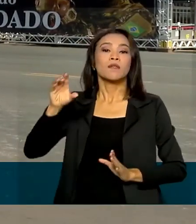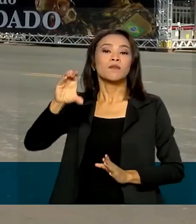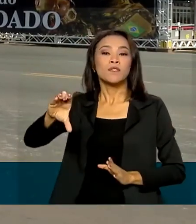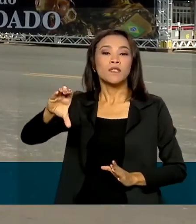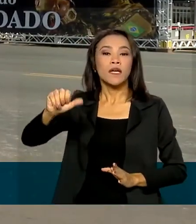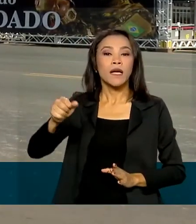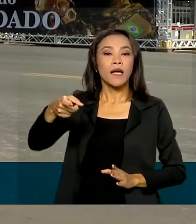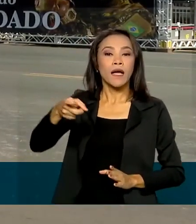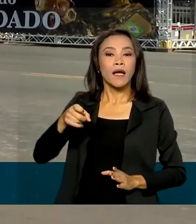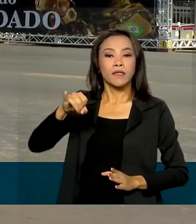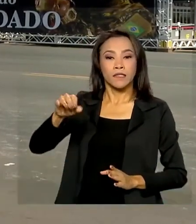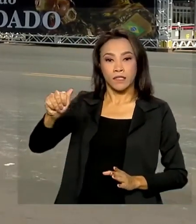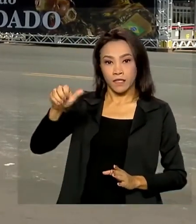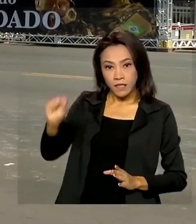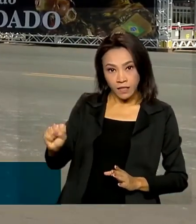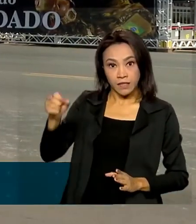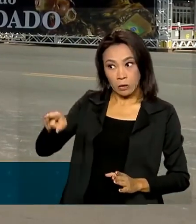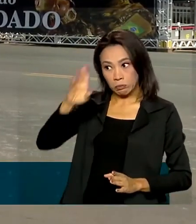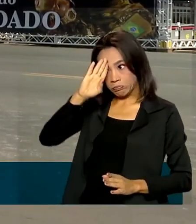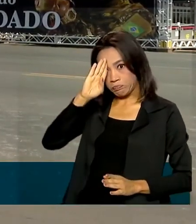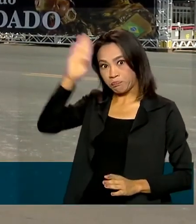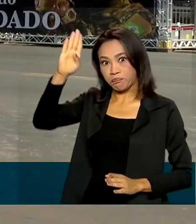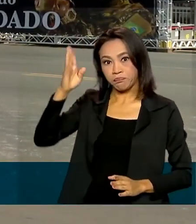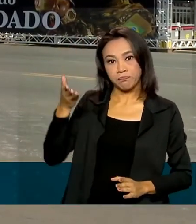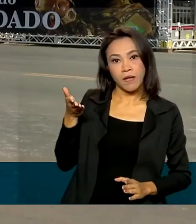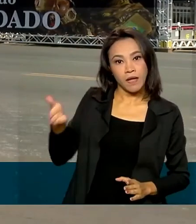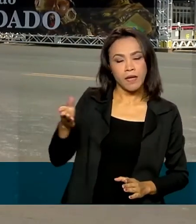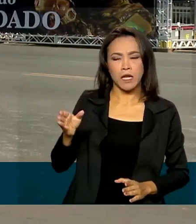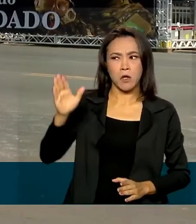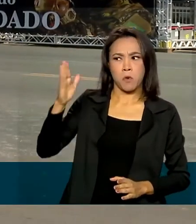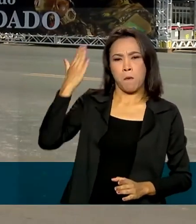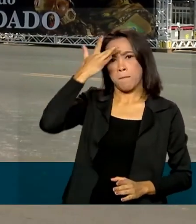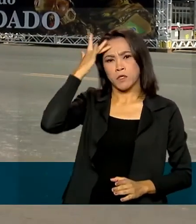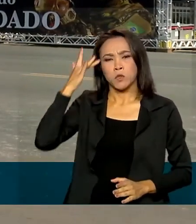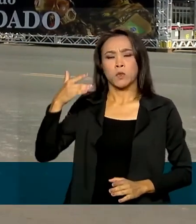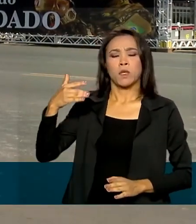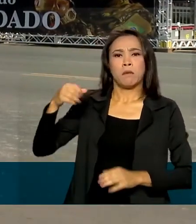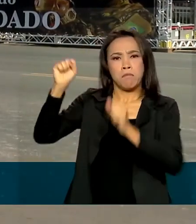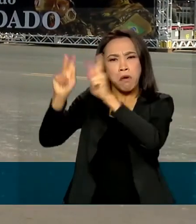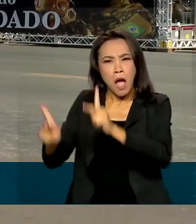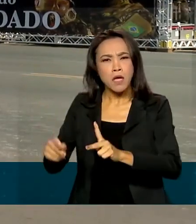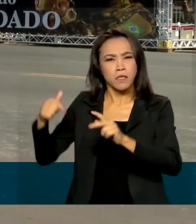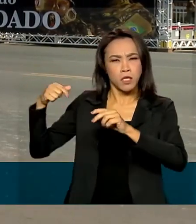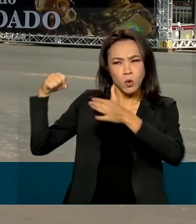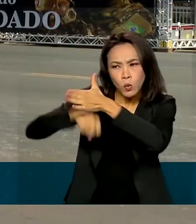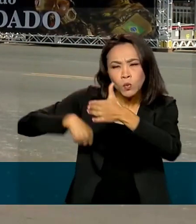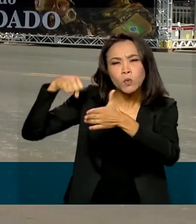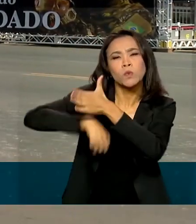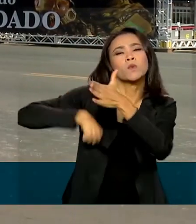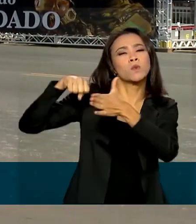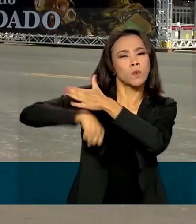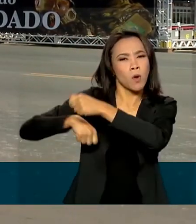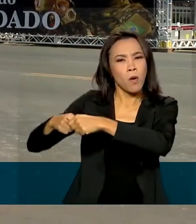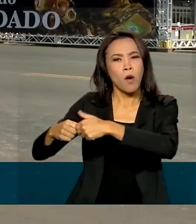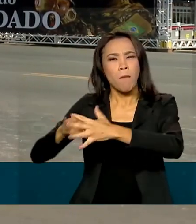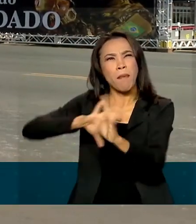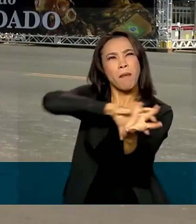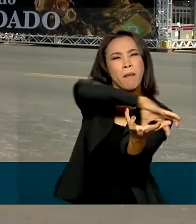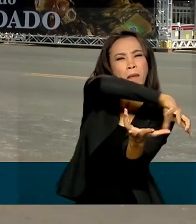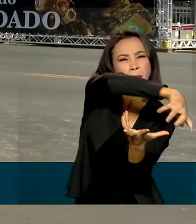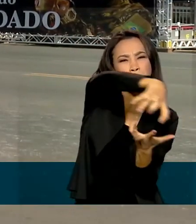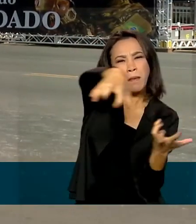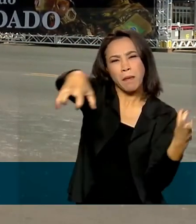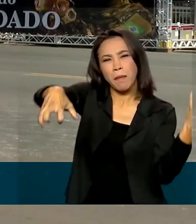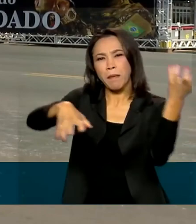patrono do Exército Brasileiro, conhecido como o Pacificador. O Marechal lutou pela paz nas revoltas liberais, em Minas